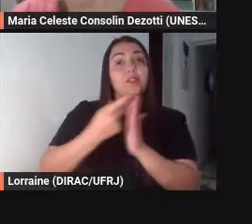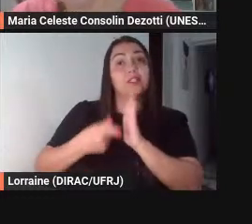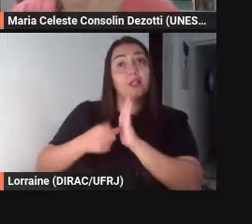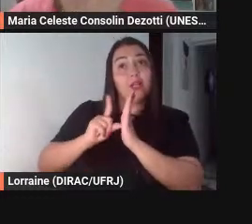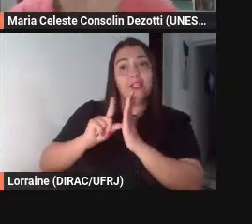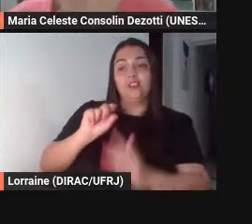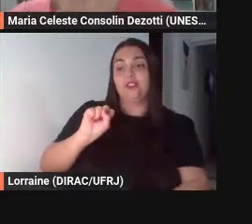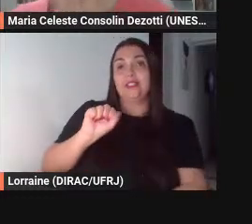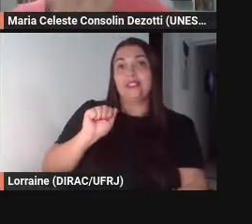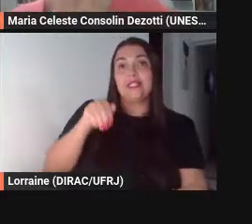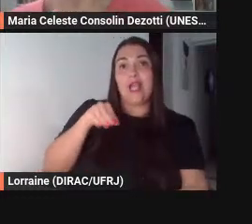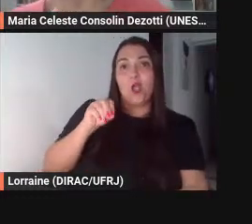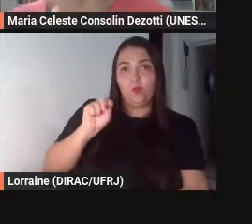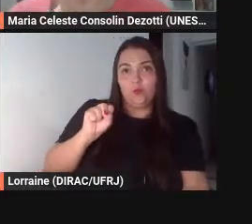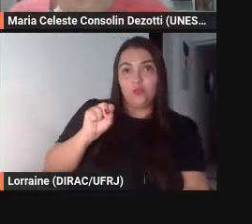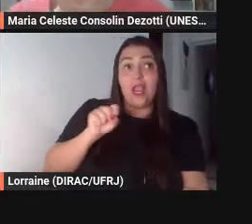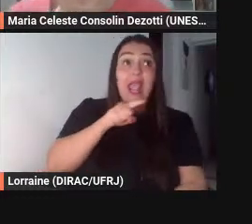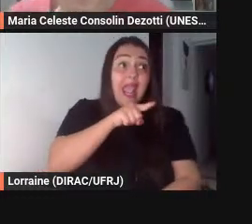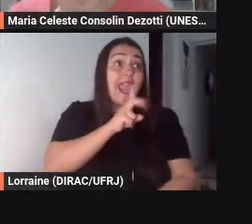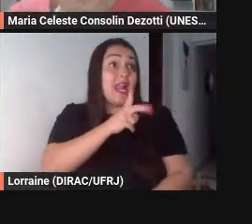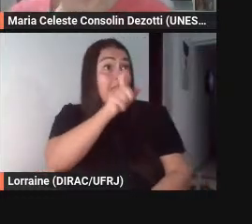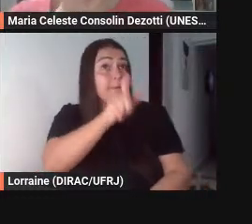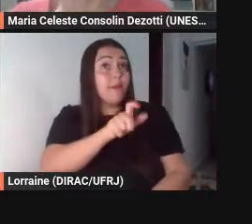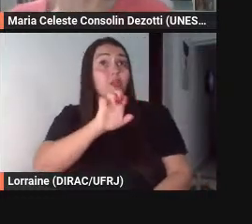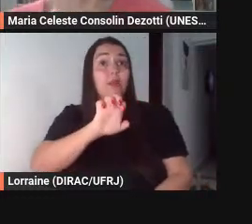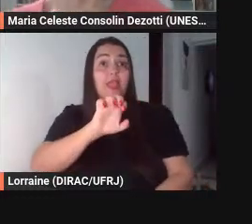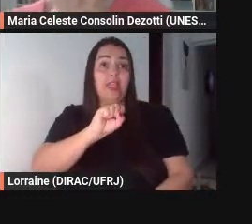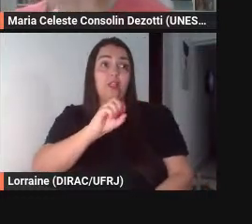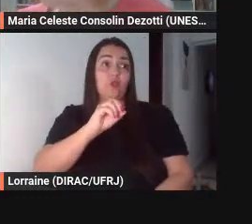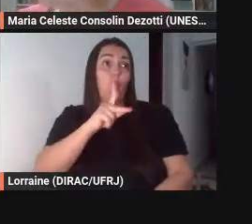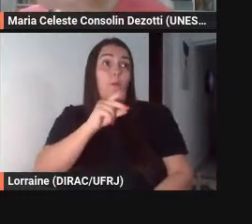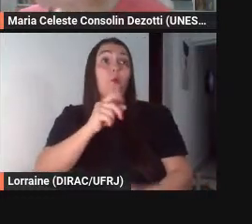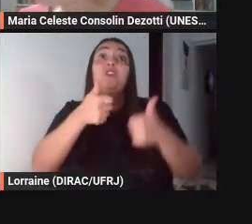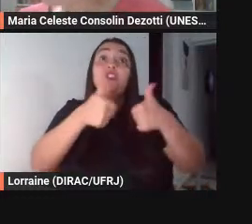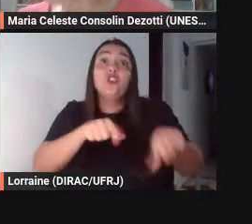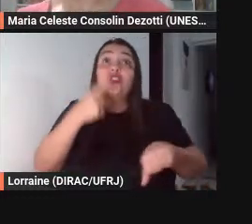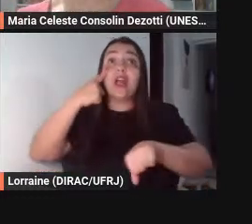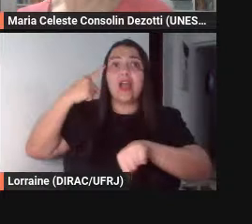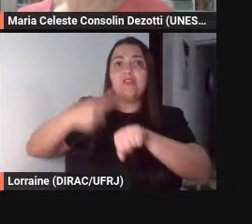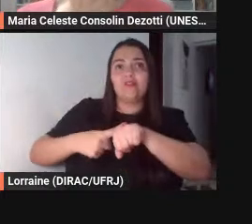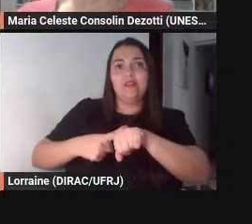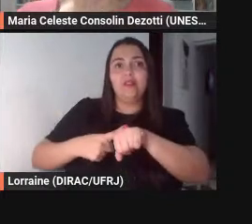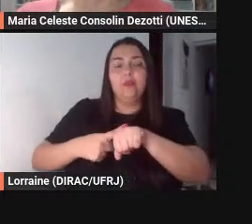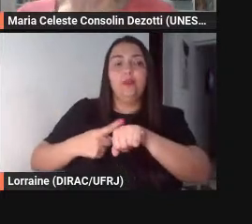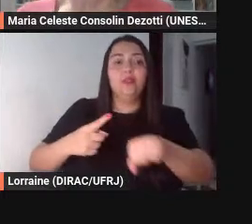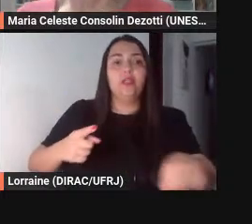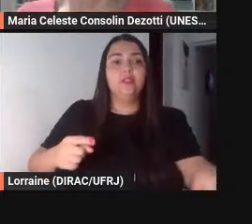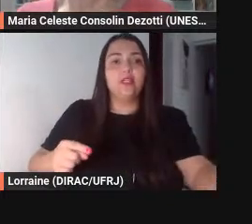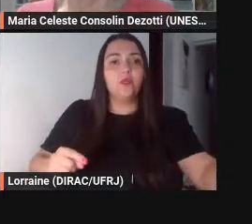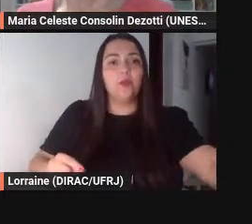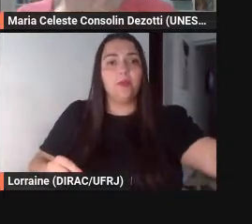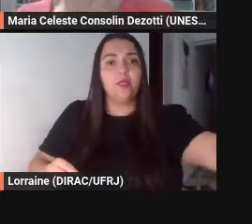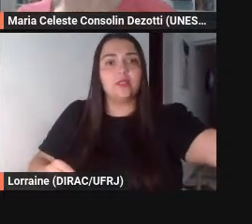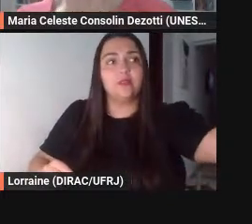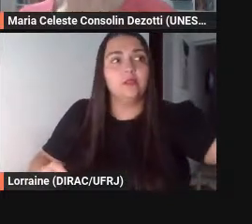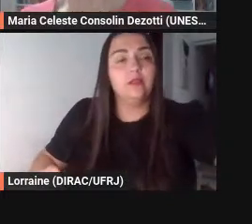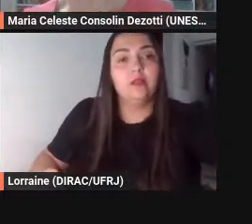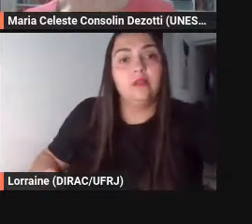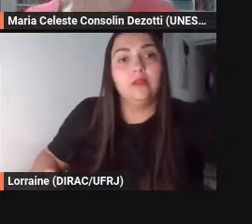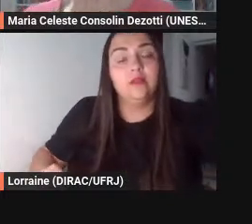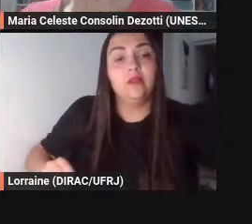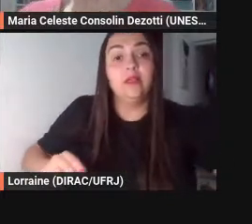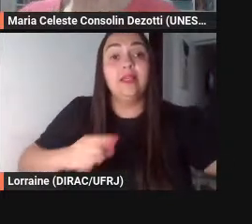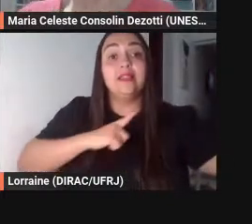que o Exopo estava testemunhando ali tanto na narrativa a